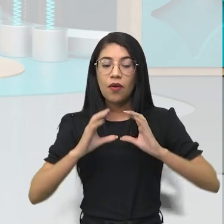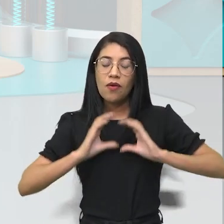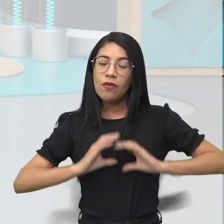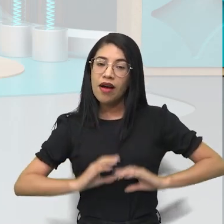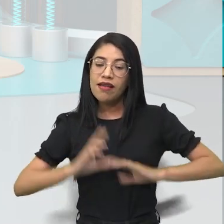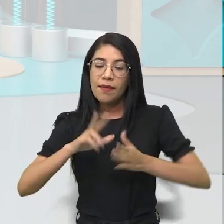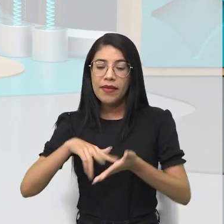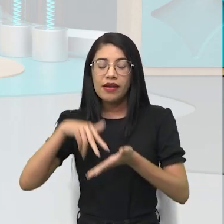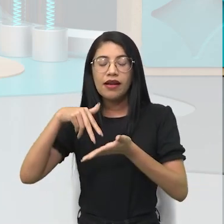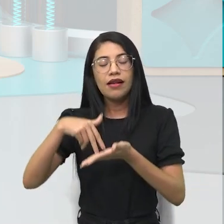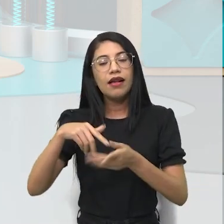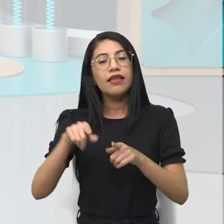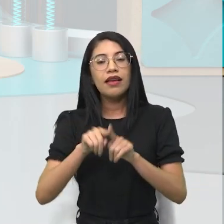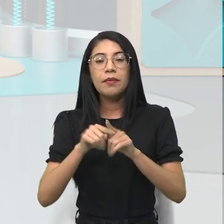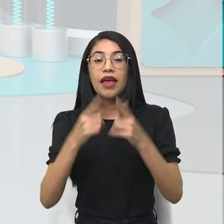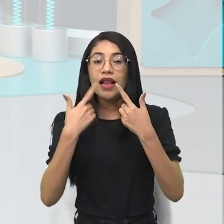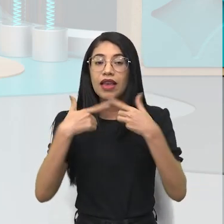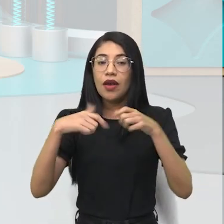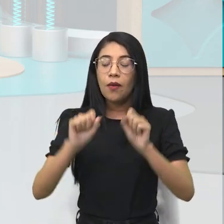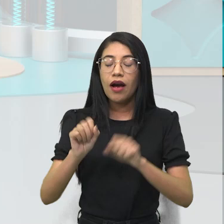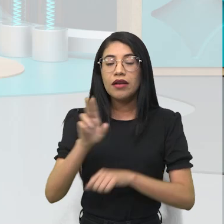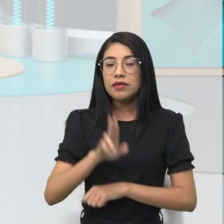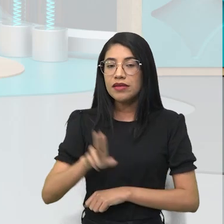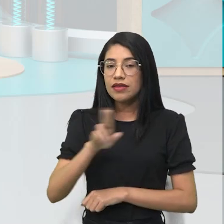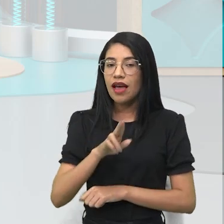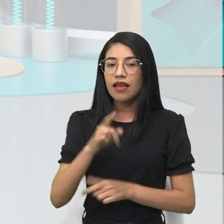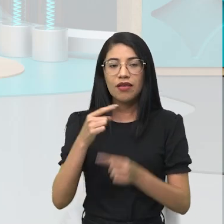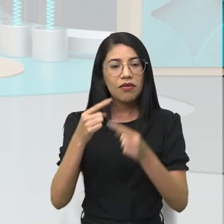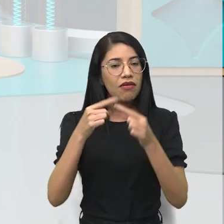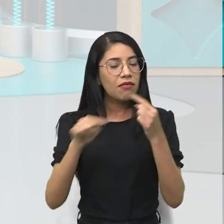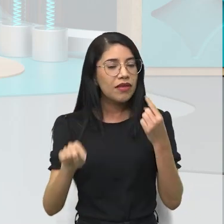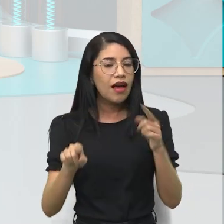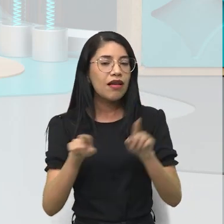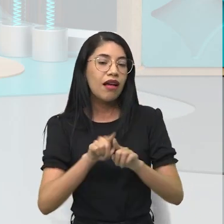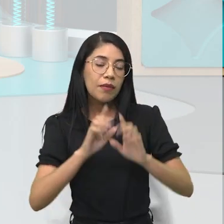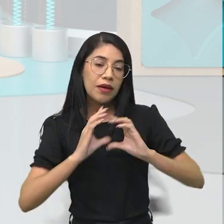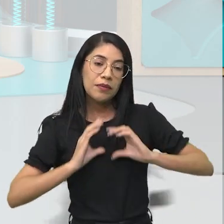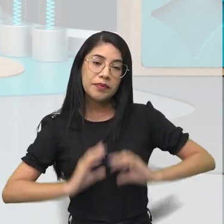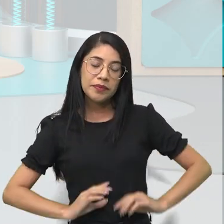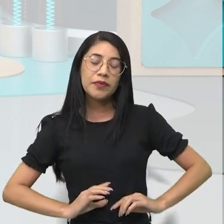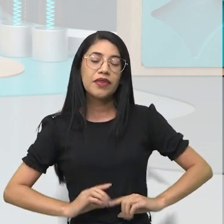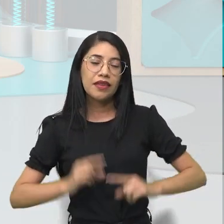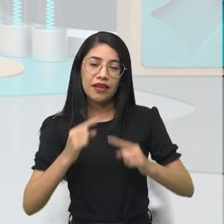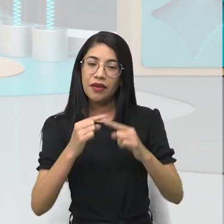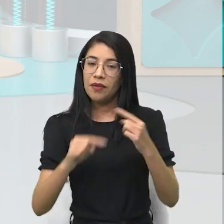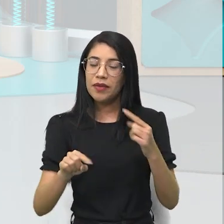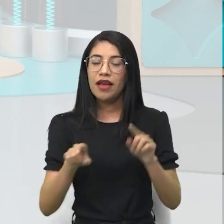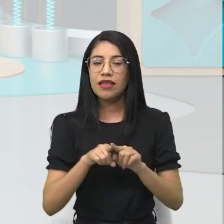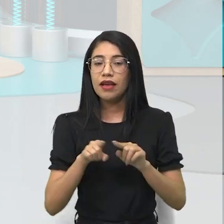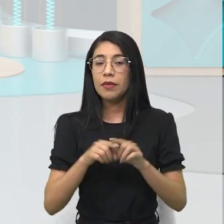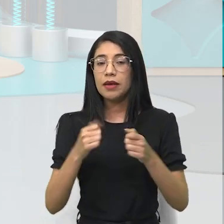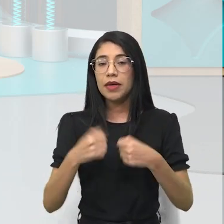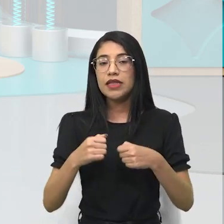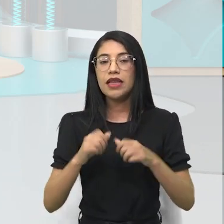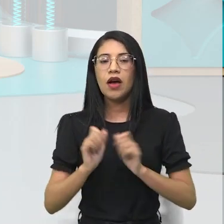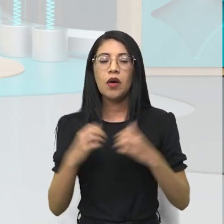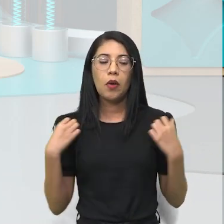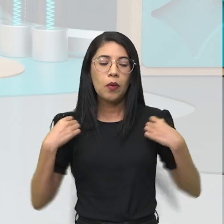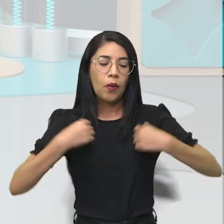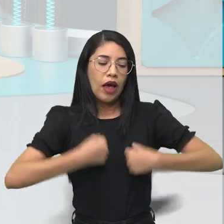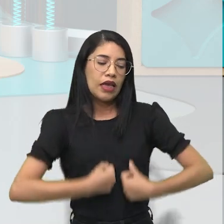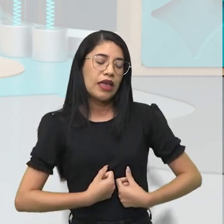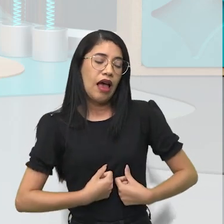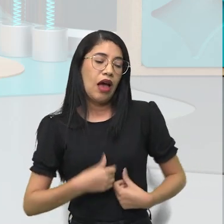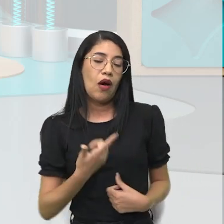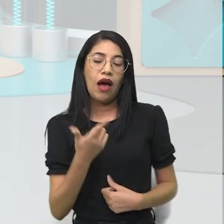né? A forma, a linguagem utilizada não estava adequada, né? A postura que eles deveriam ter ali, um de casaco,